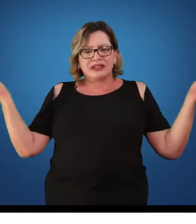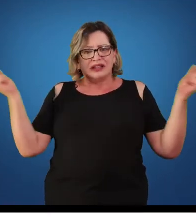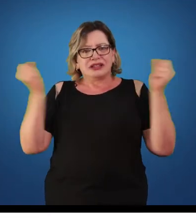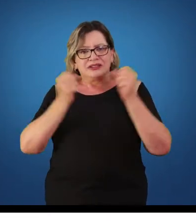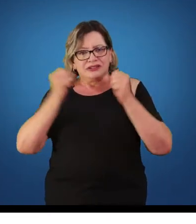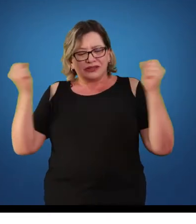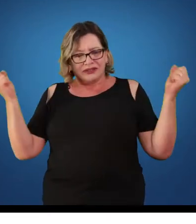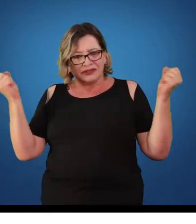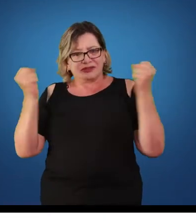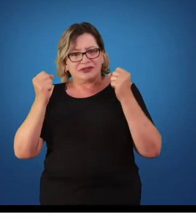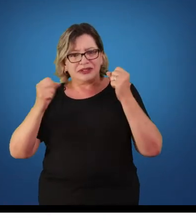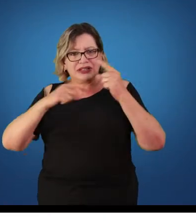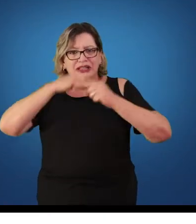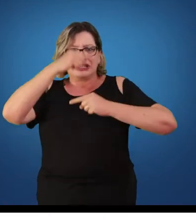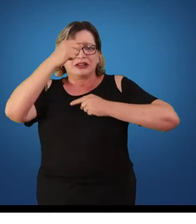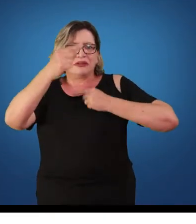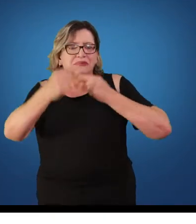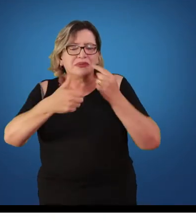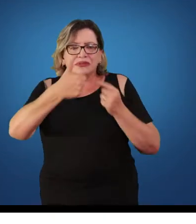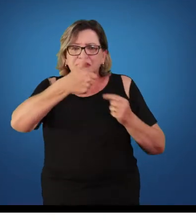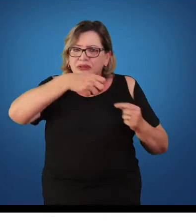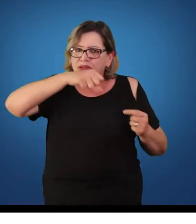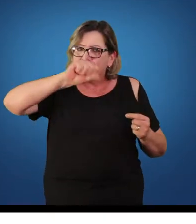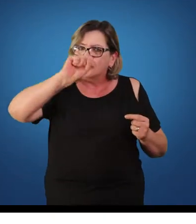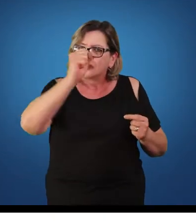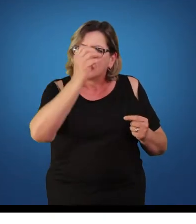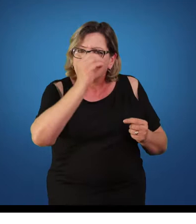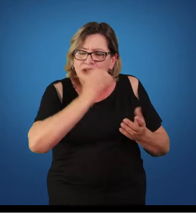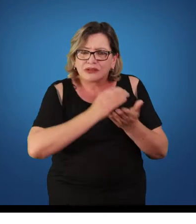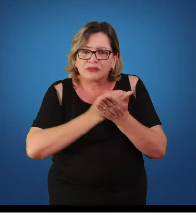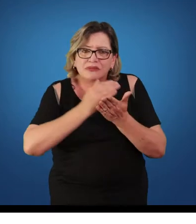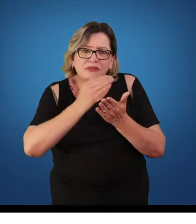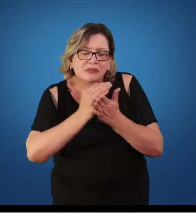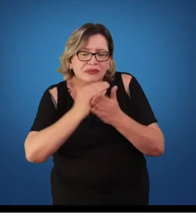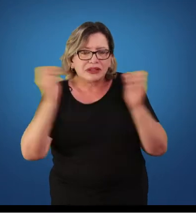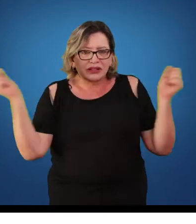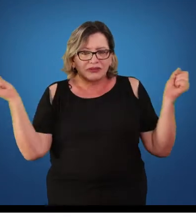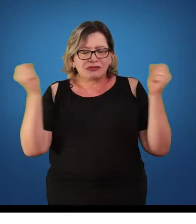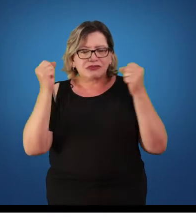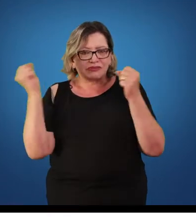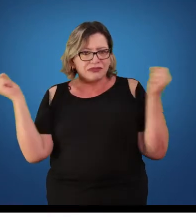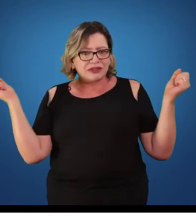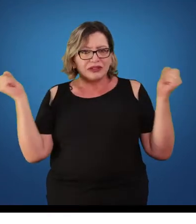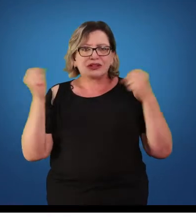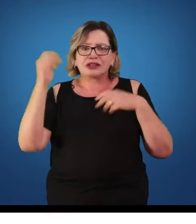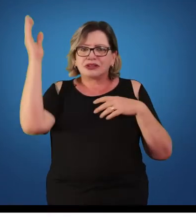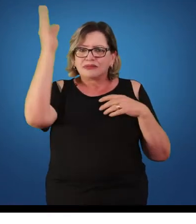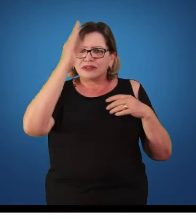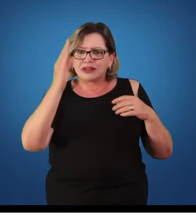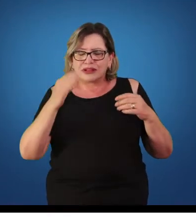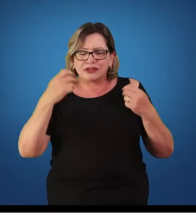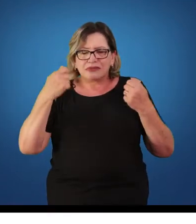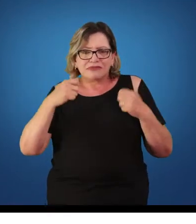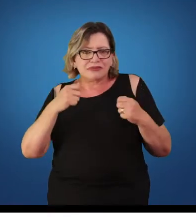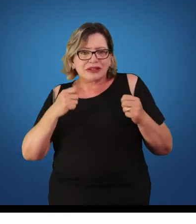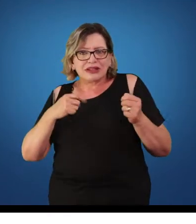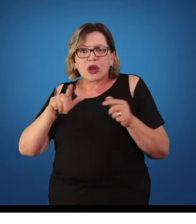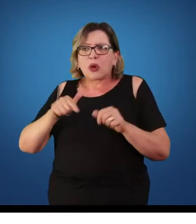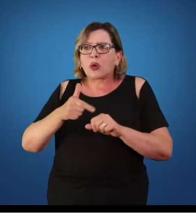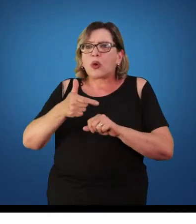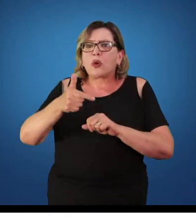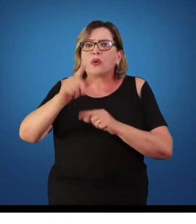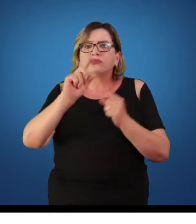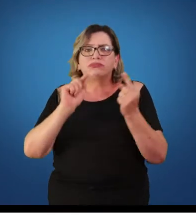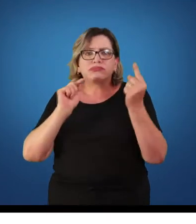a década de 1980, surge na educação física brasileira a necessidade de buscar outros